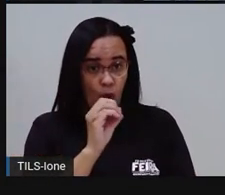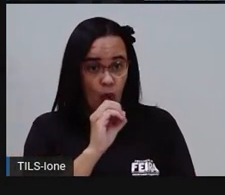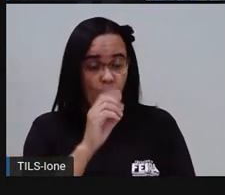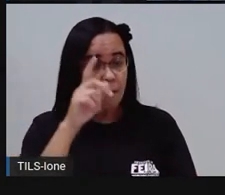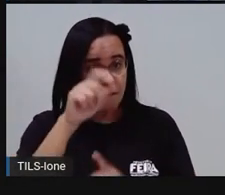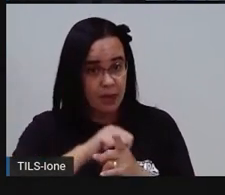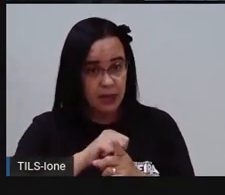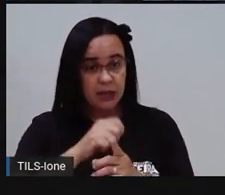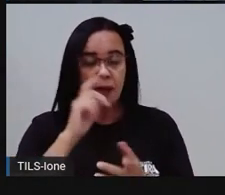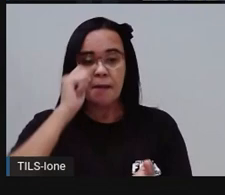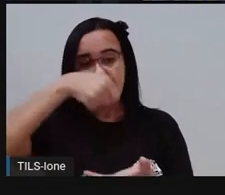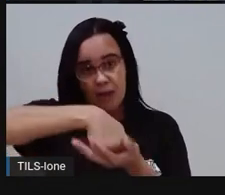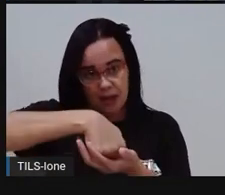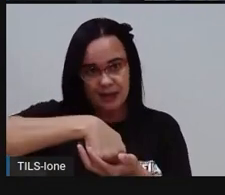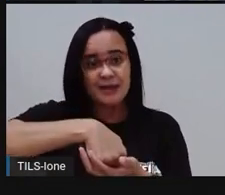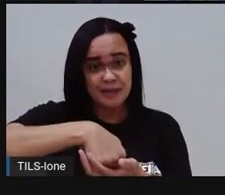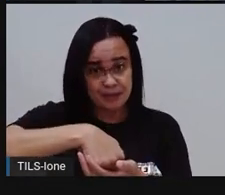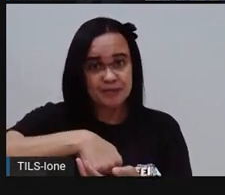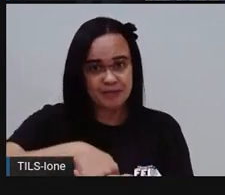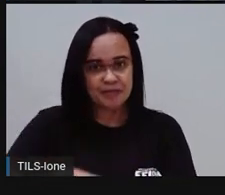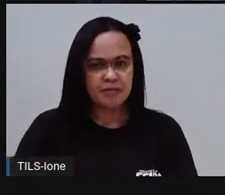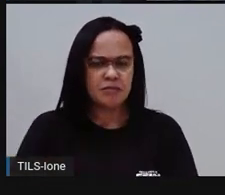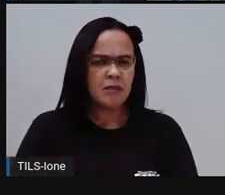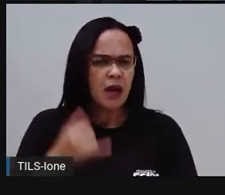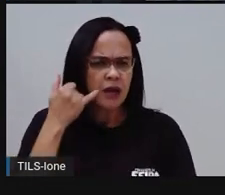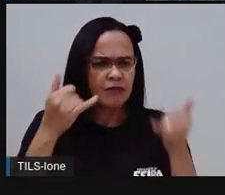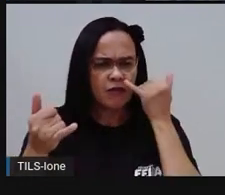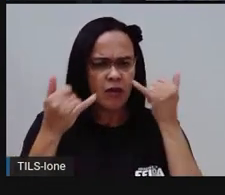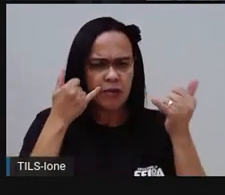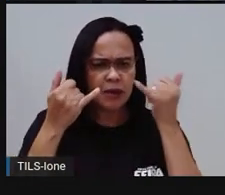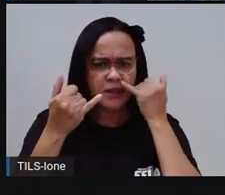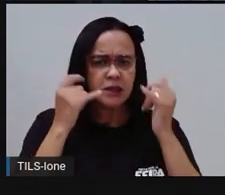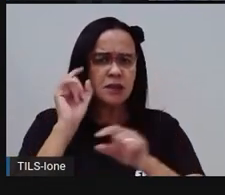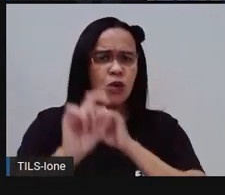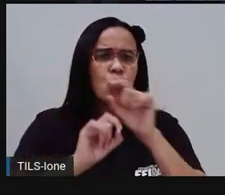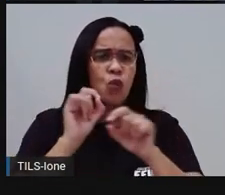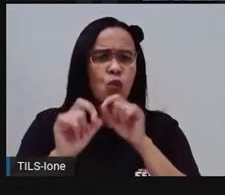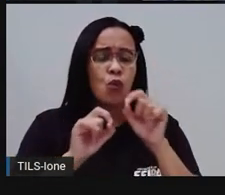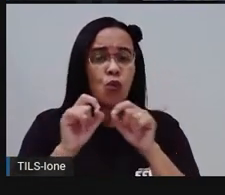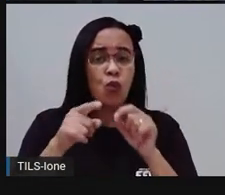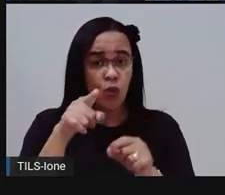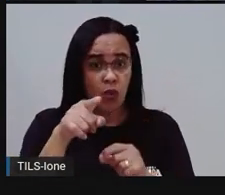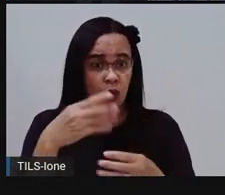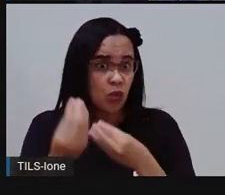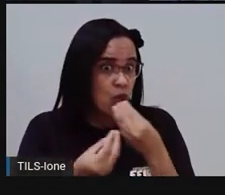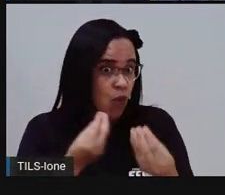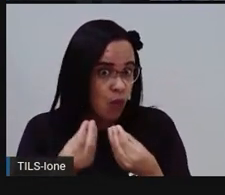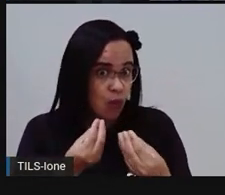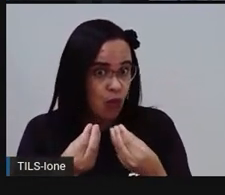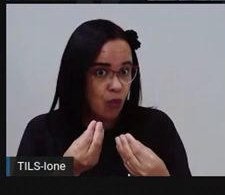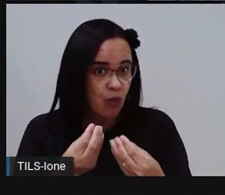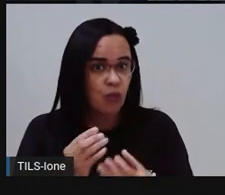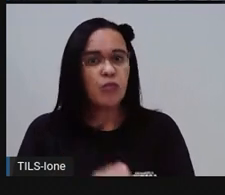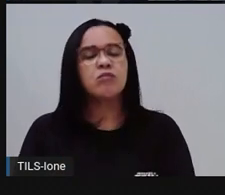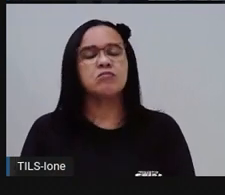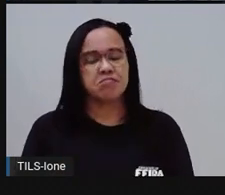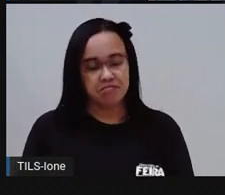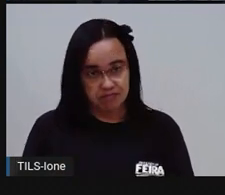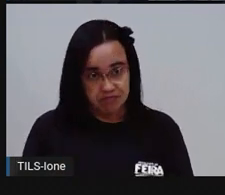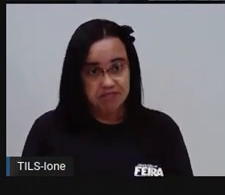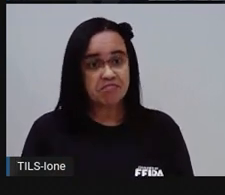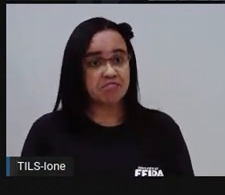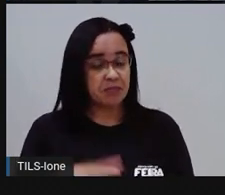E aqui, olha só, aqui vem a informação de como é cobrada a água em nossa casa, né? Então aqui tem a quantidade,